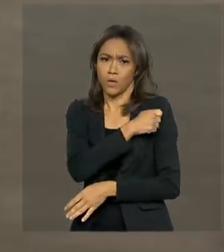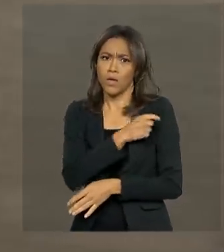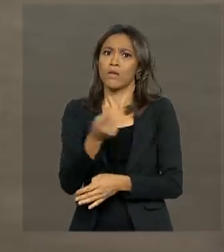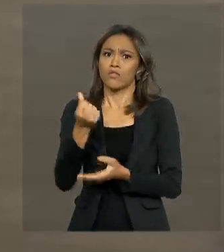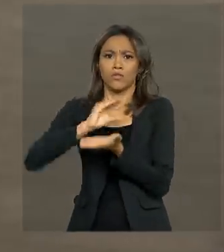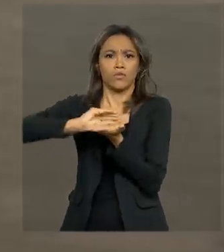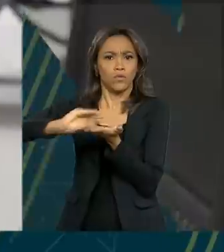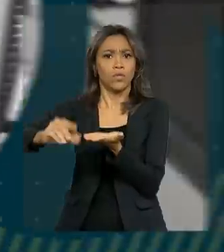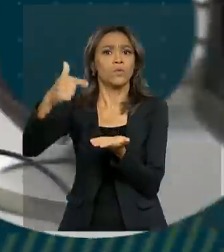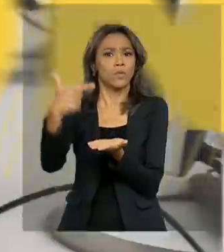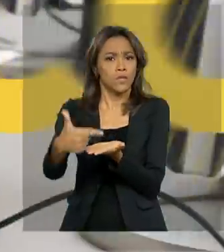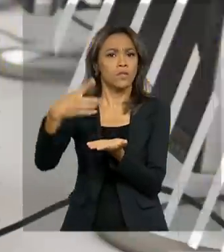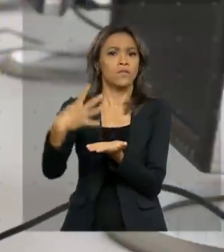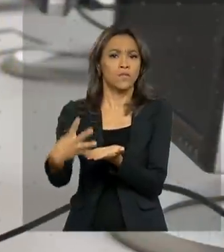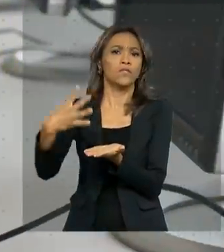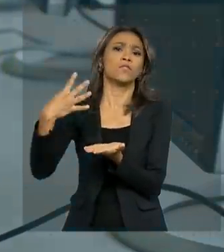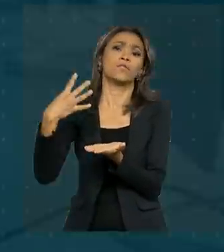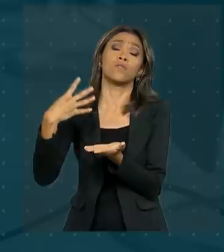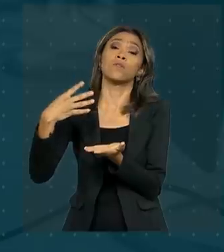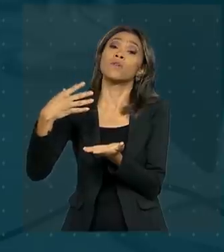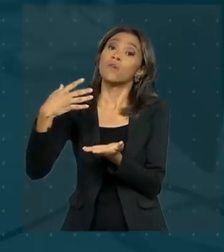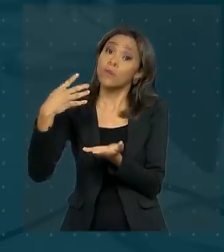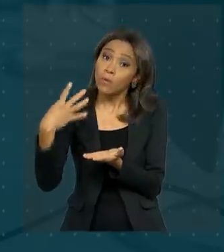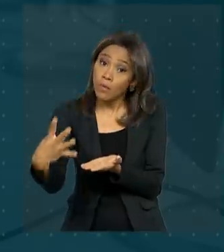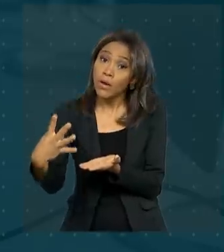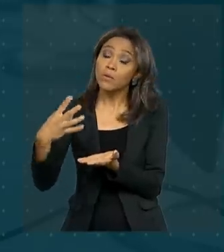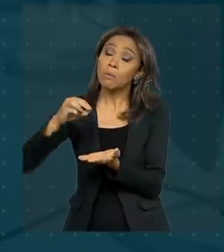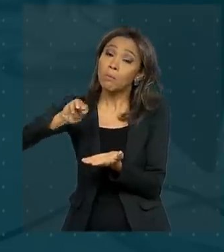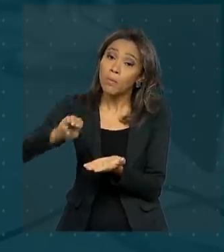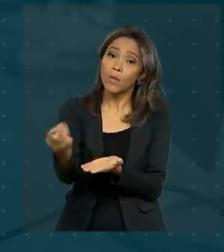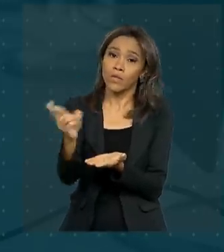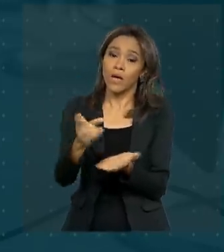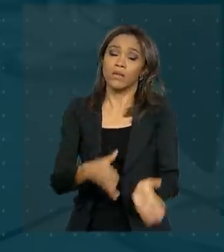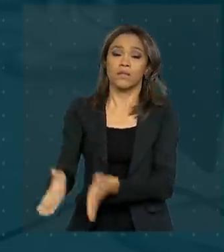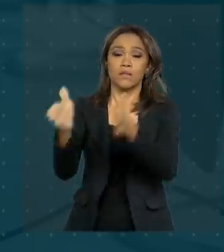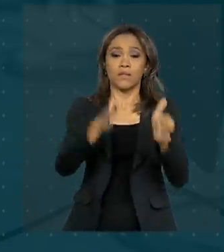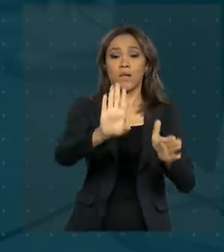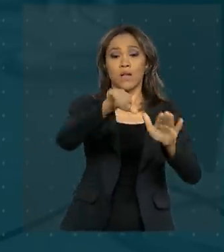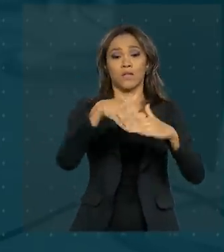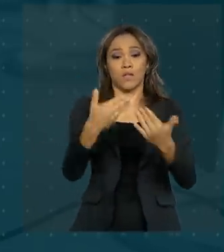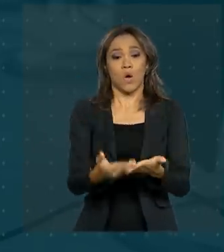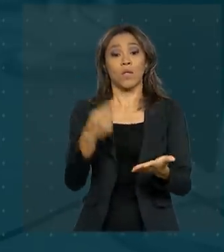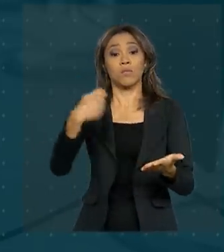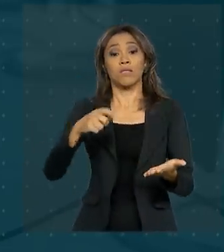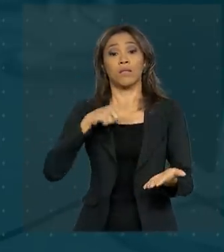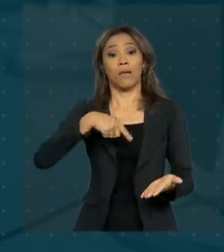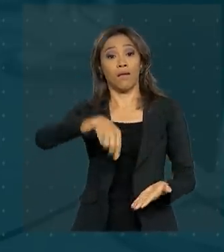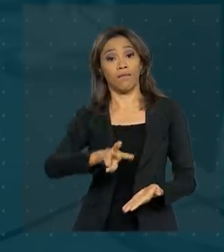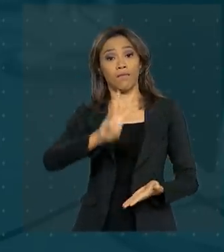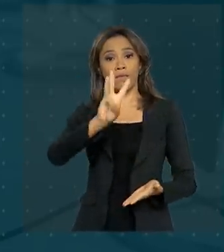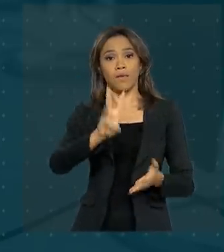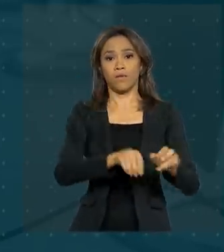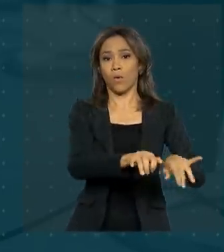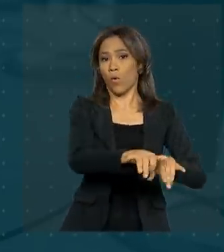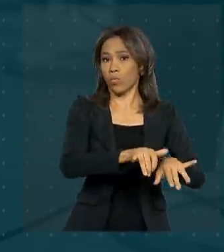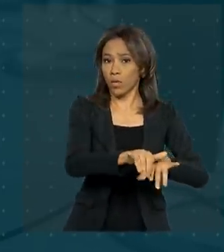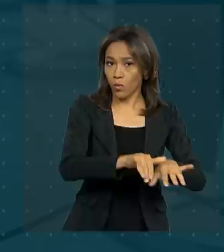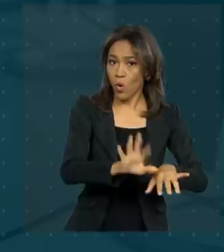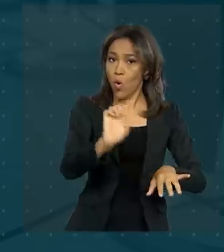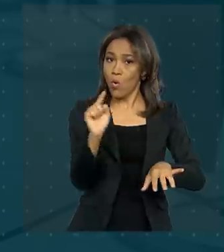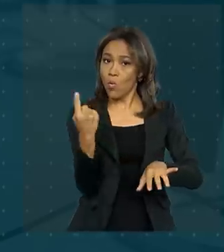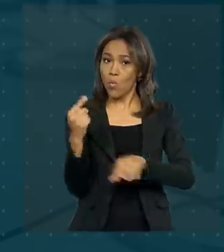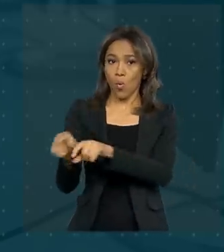milhões de reais. Para participar do programa, é preciso que as escolas tenham pelo menos três computadores para uso dos alunos. Um